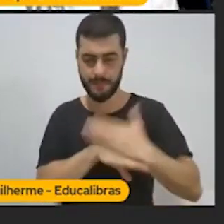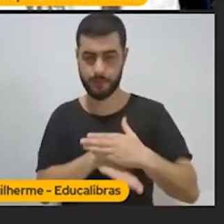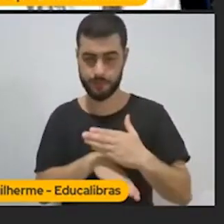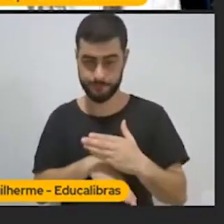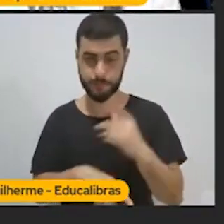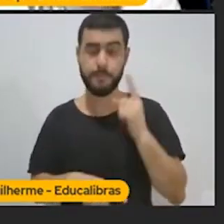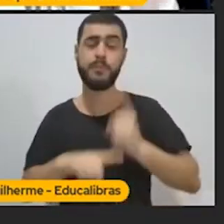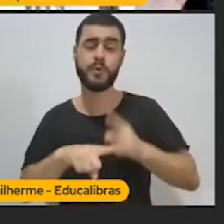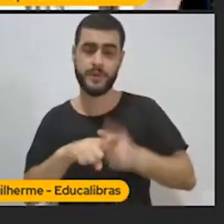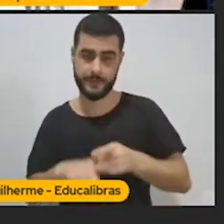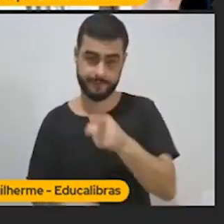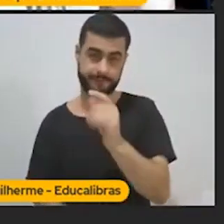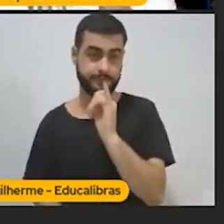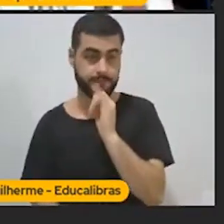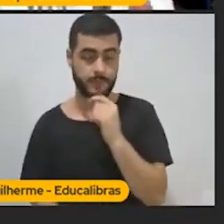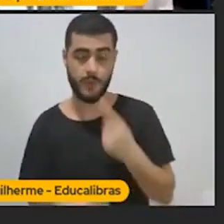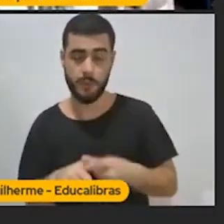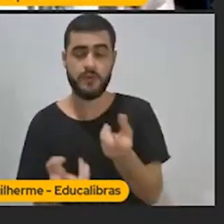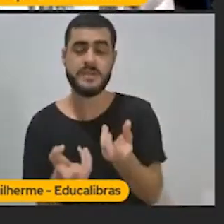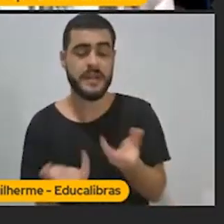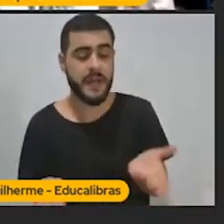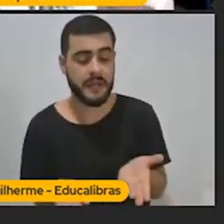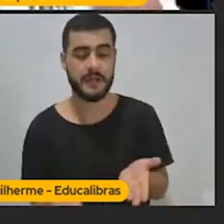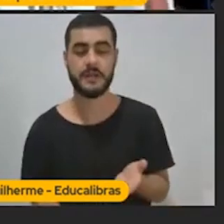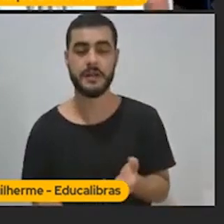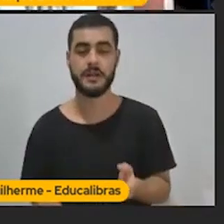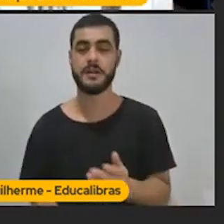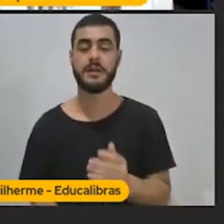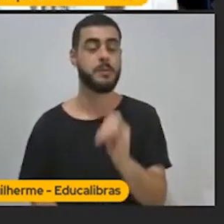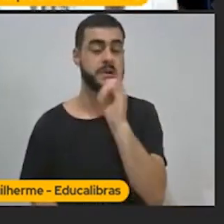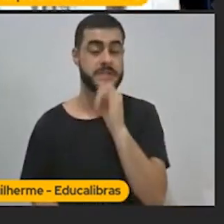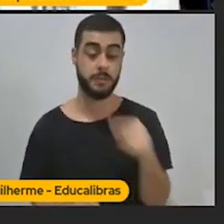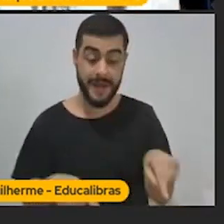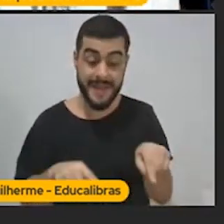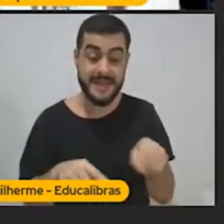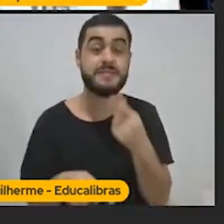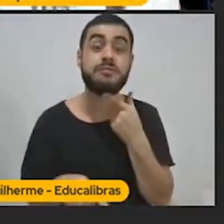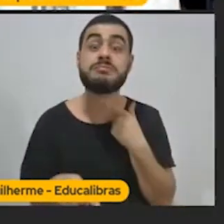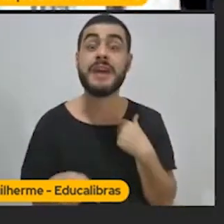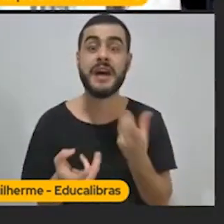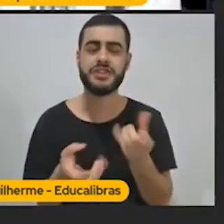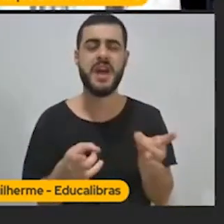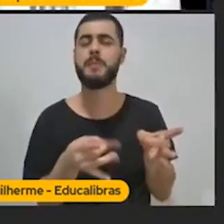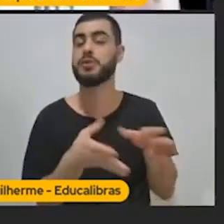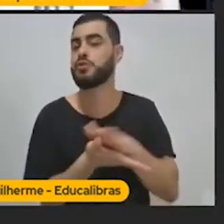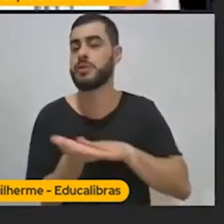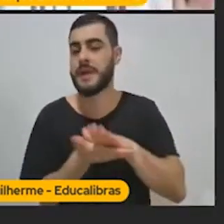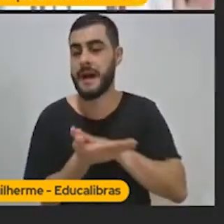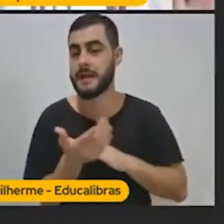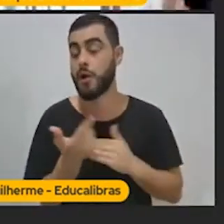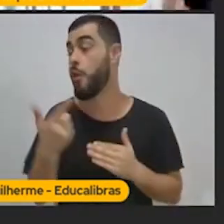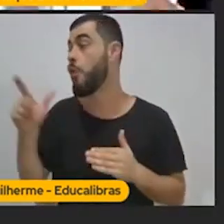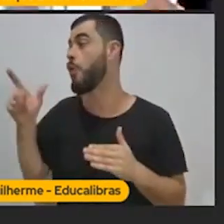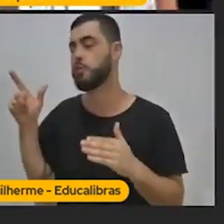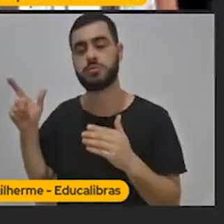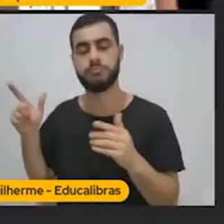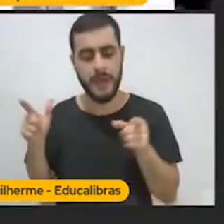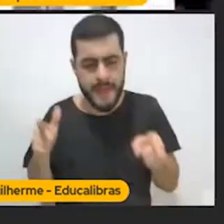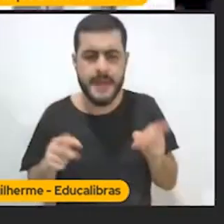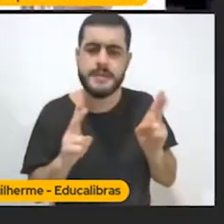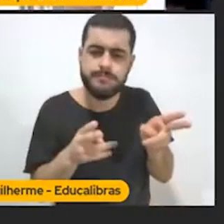você não largou isso que você está fazendo para fazer outra coisa? Por quê? E para isso, existe uma